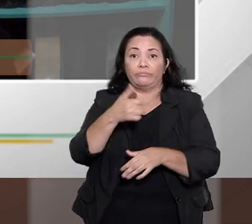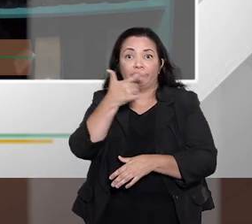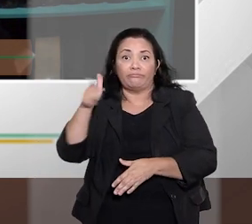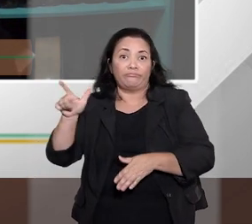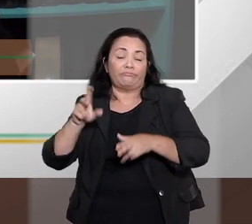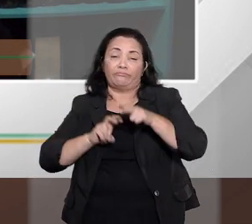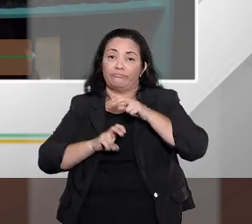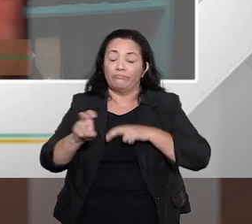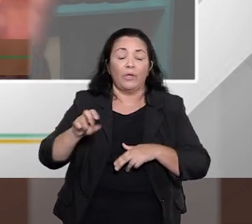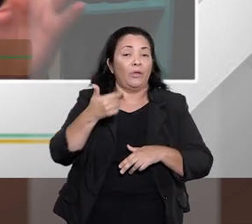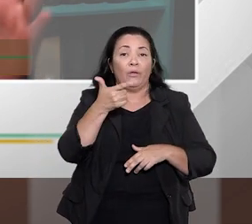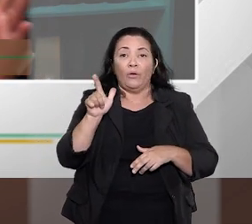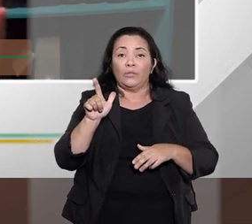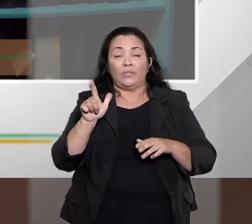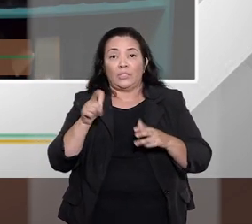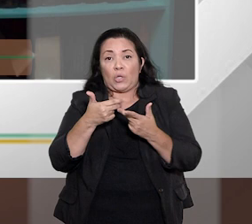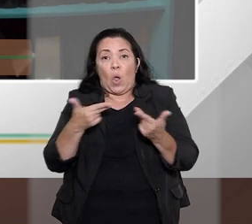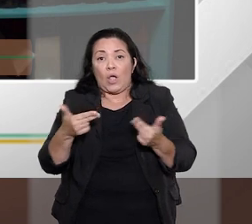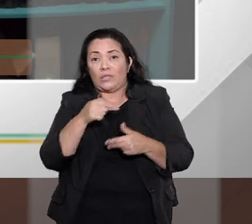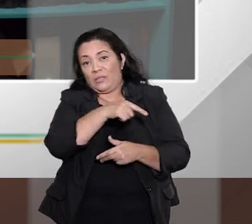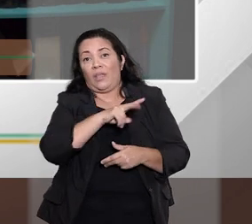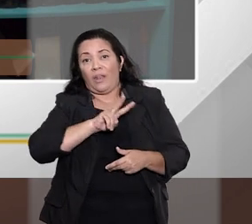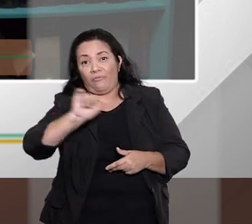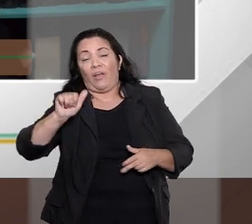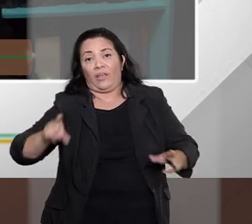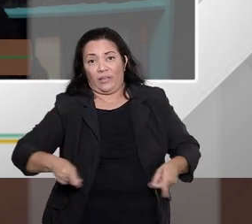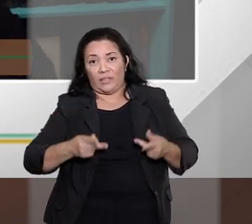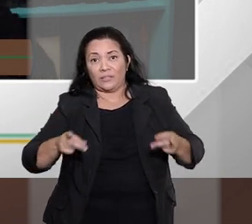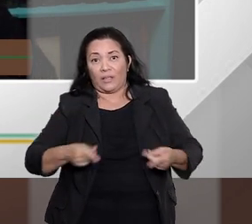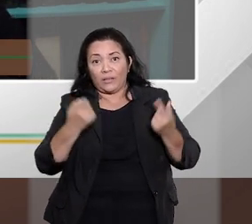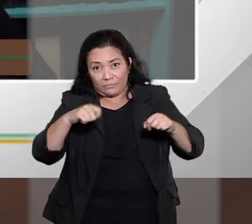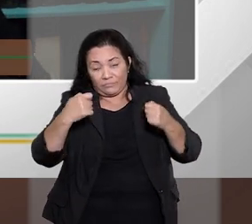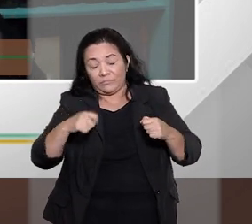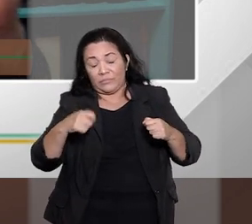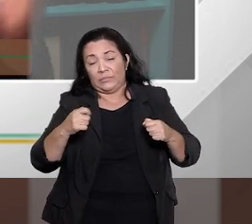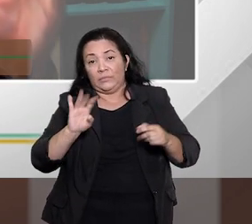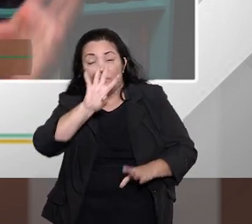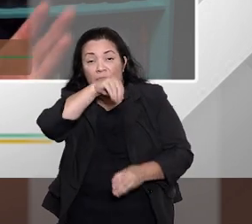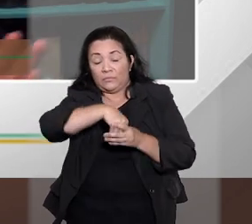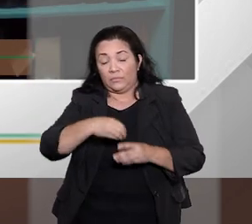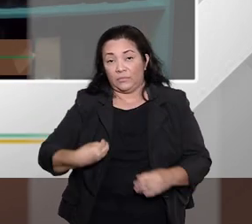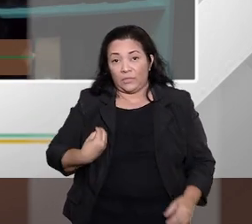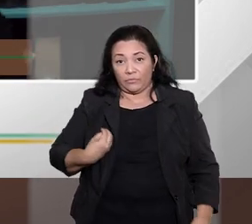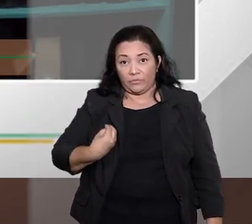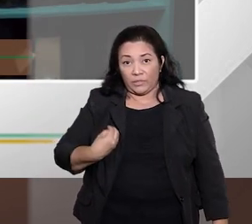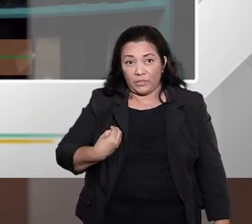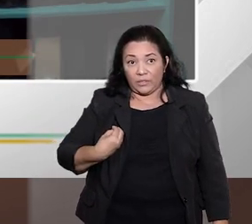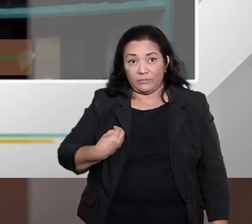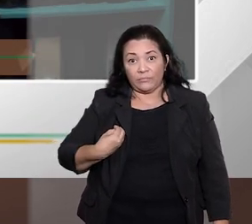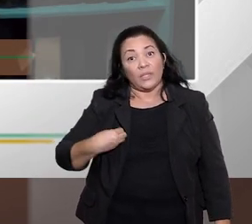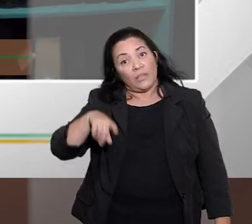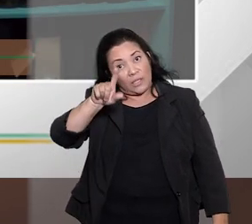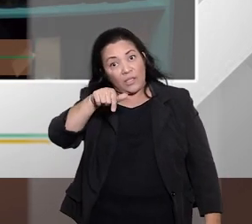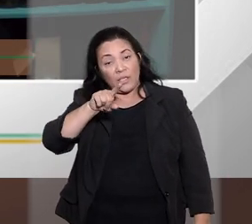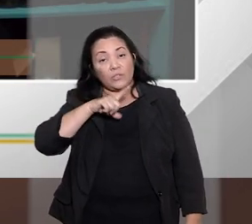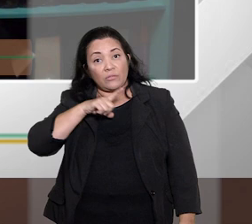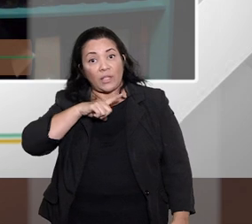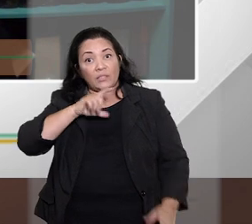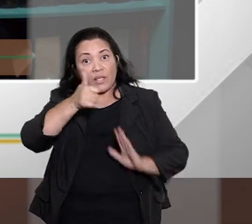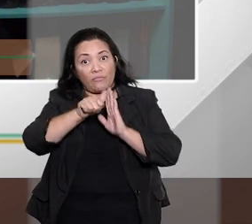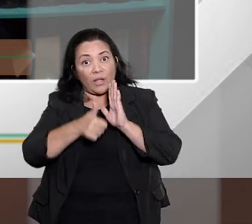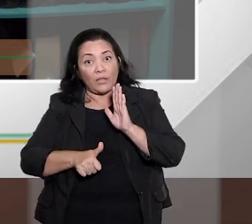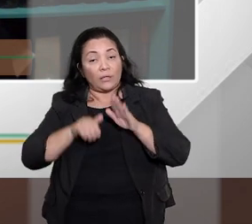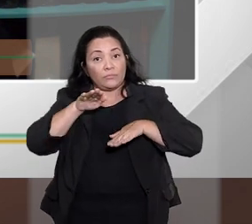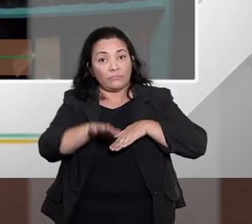e essa é uma noção que vai em todas as fases do empréstimo, desde